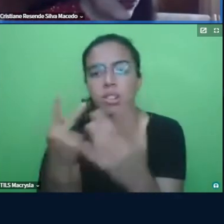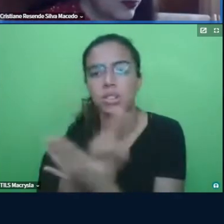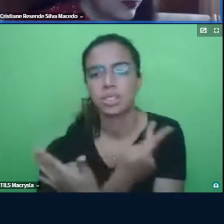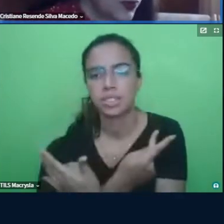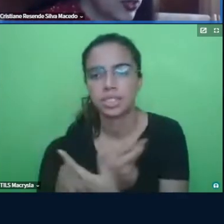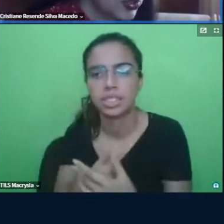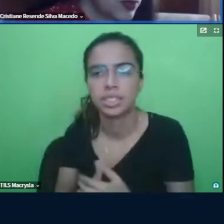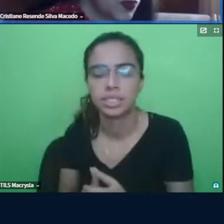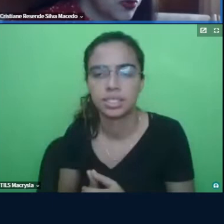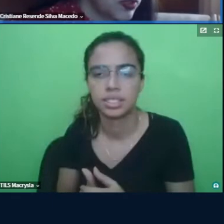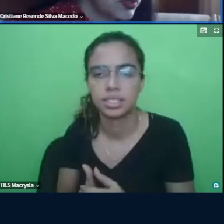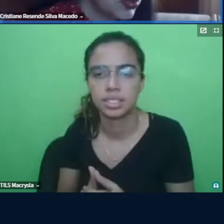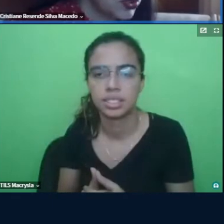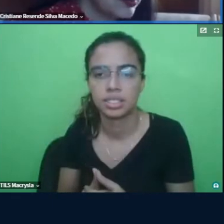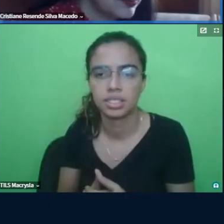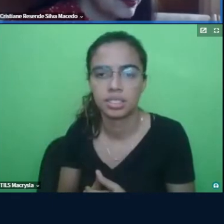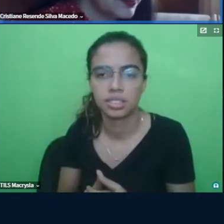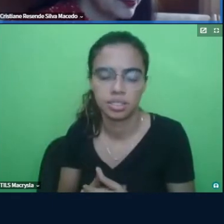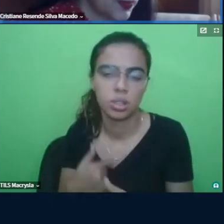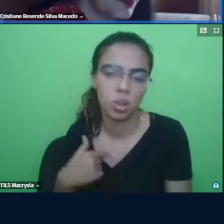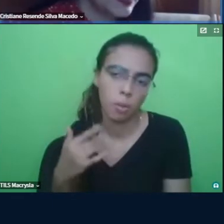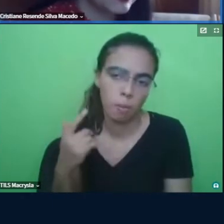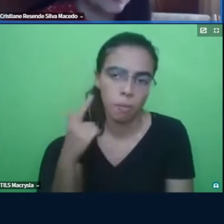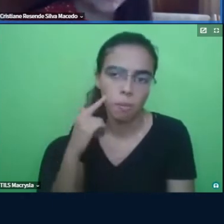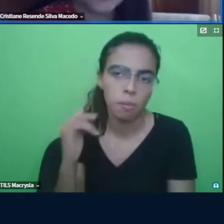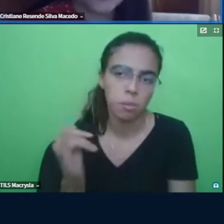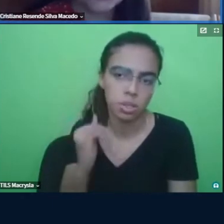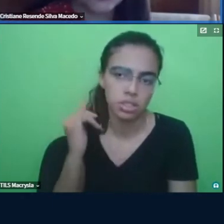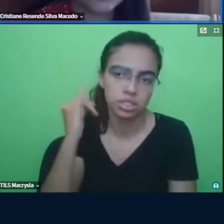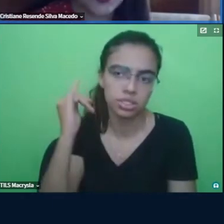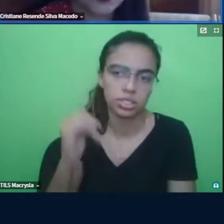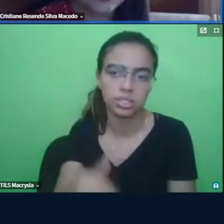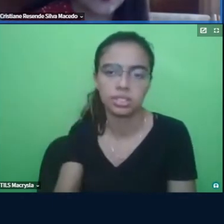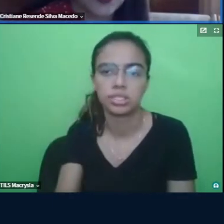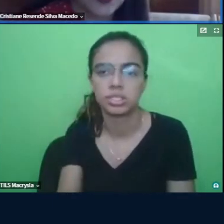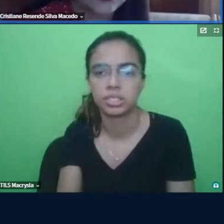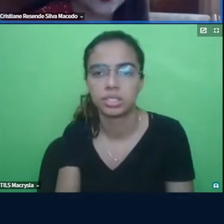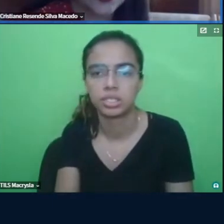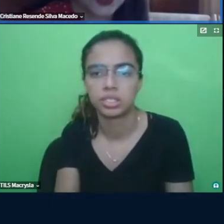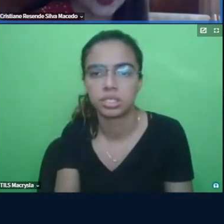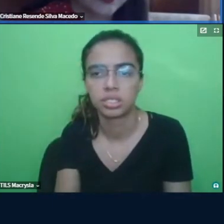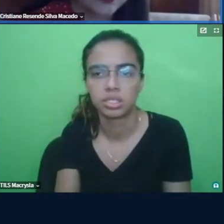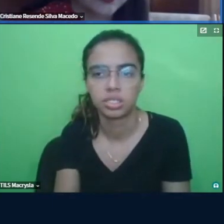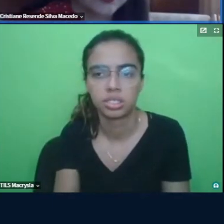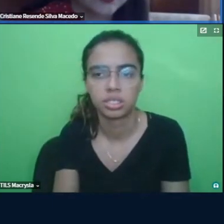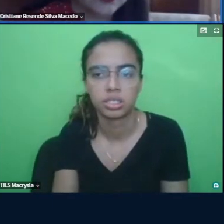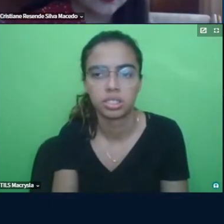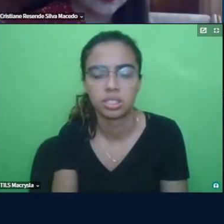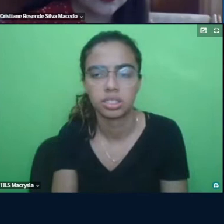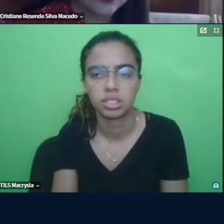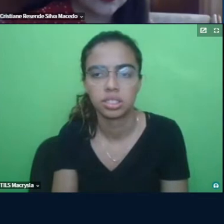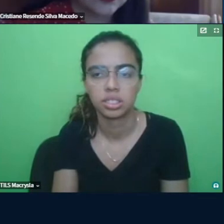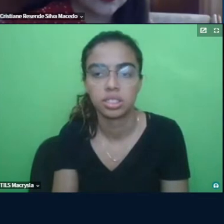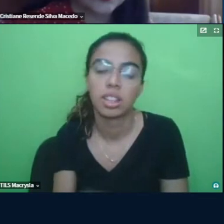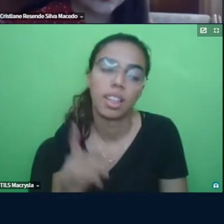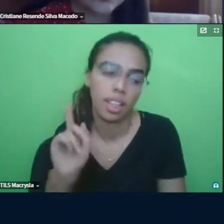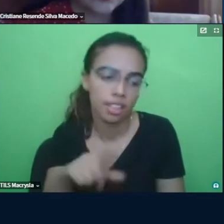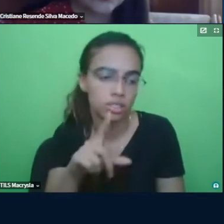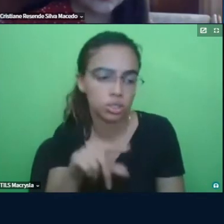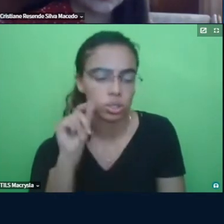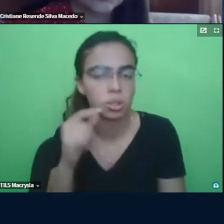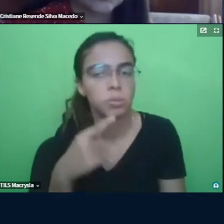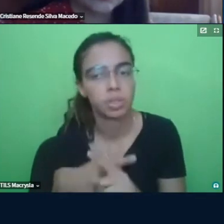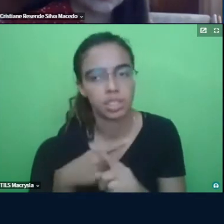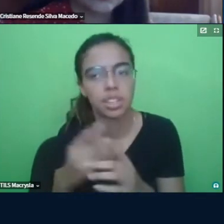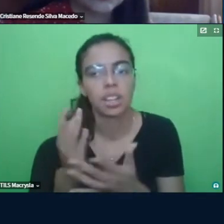eu achei importante não tudo bem é escolha assim porque tem autores